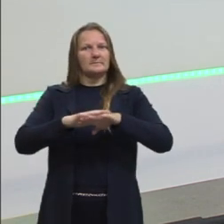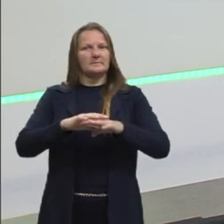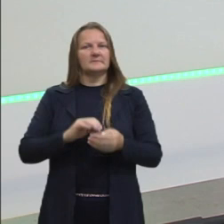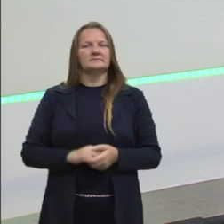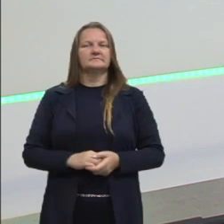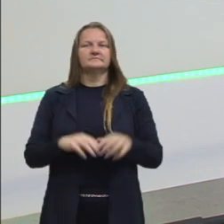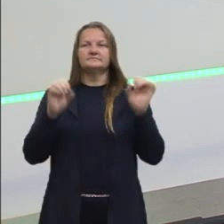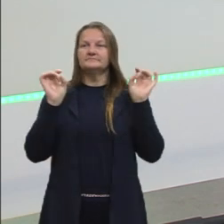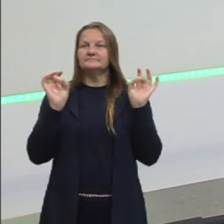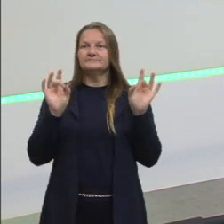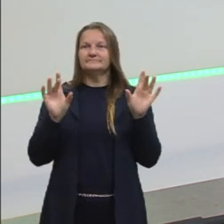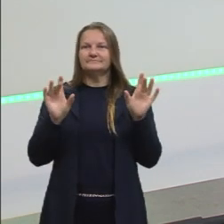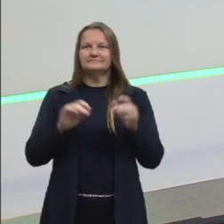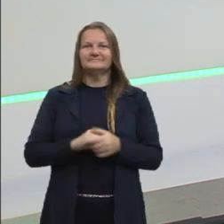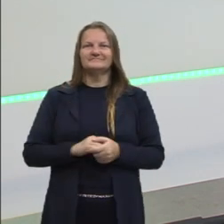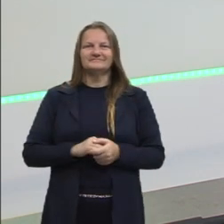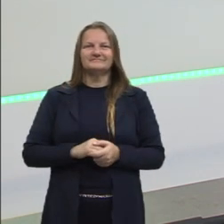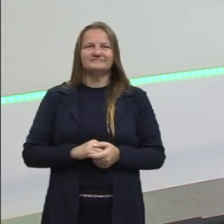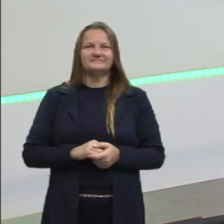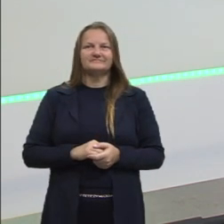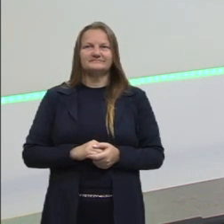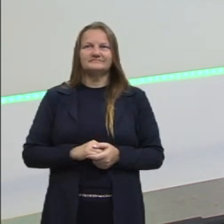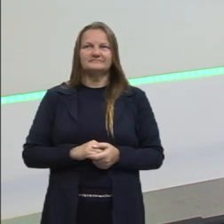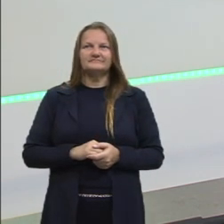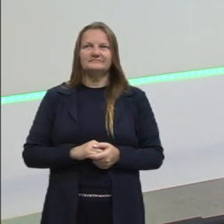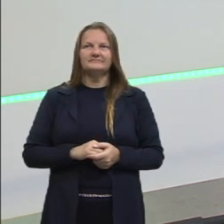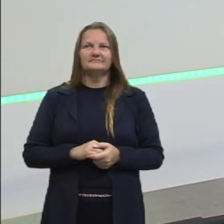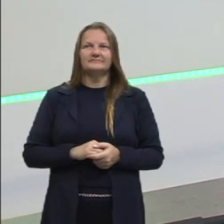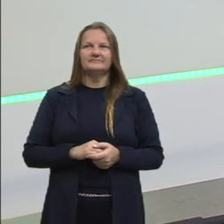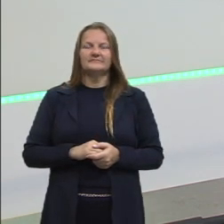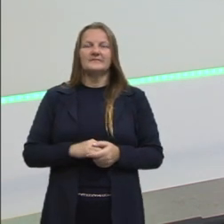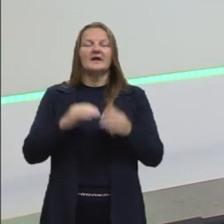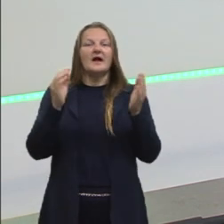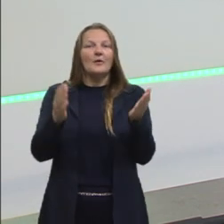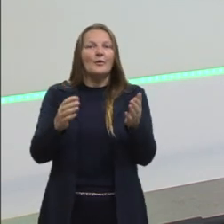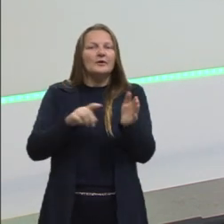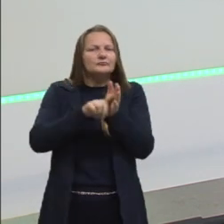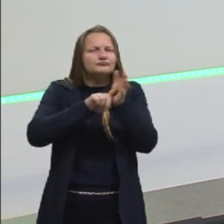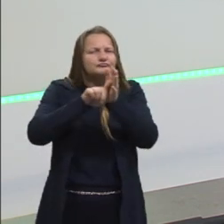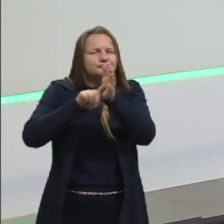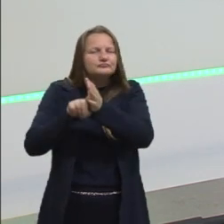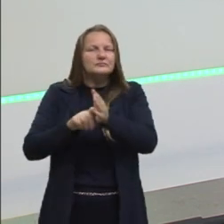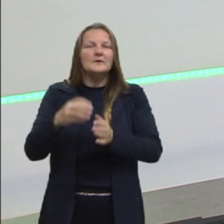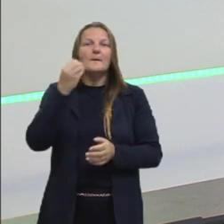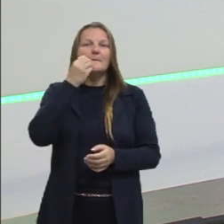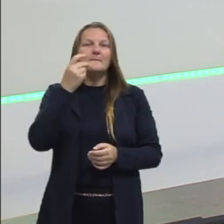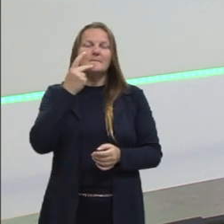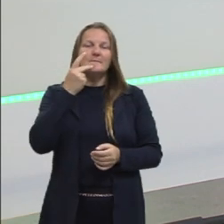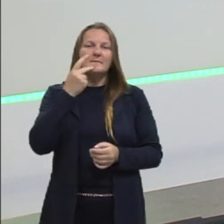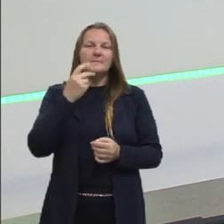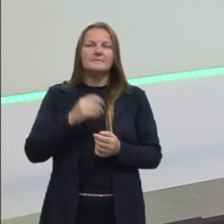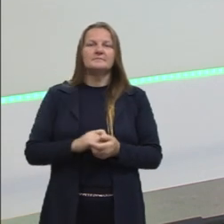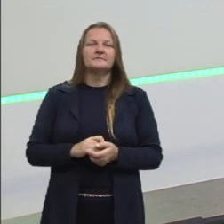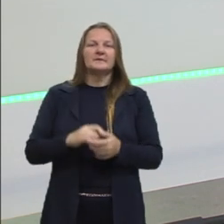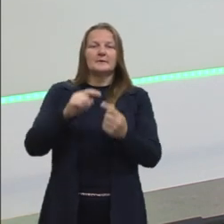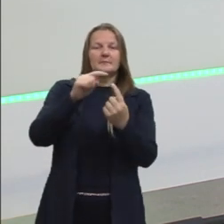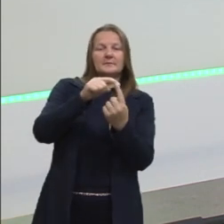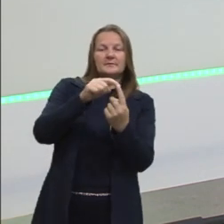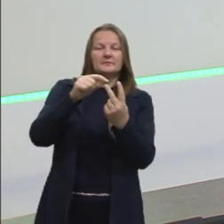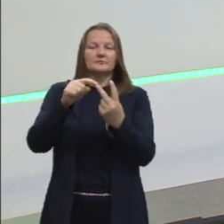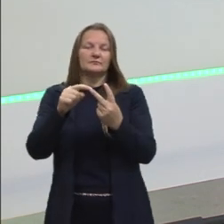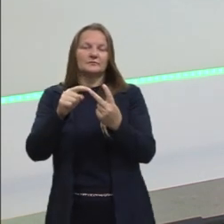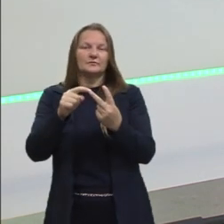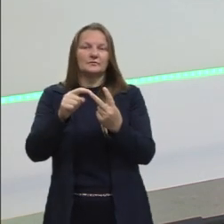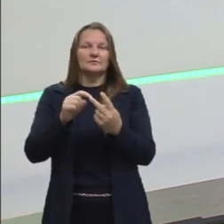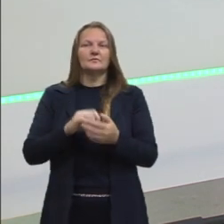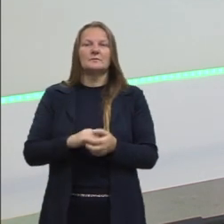Perfeito? E aqui então a gente vai analisar a probabilidade de acontecer, né? O evento ali. E para isso a